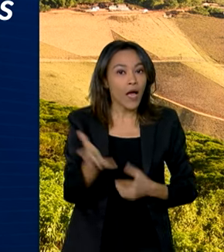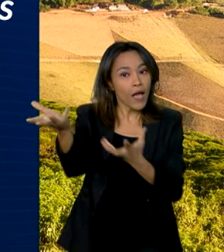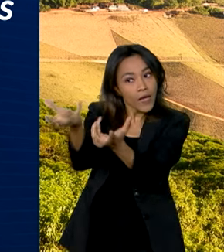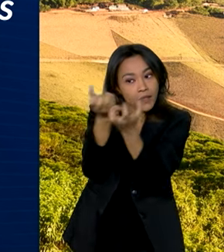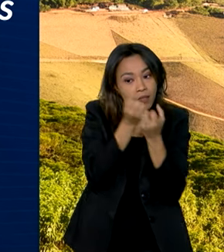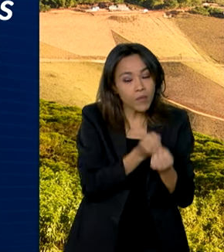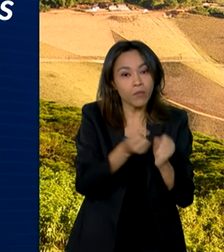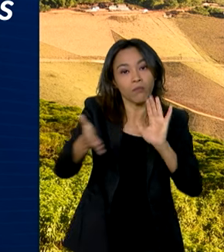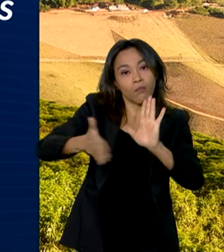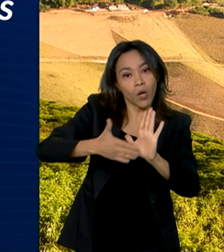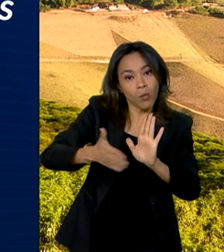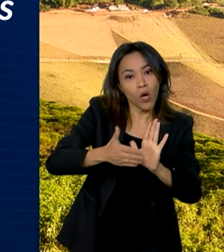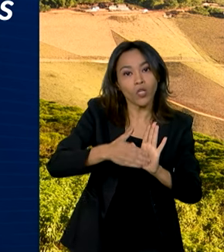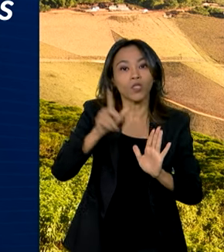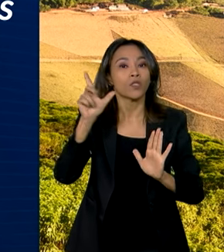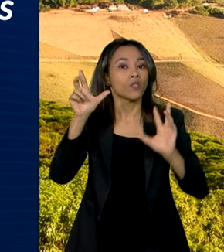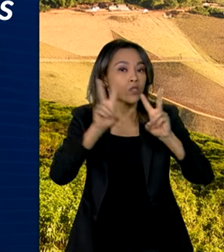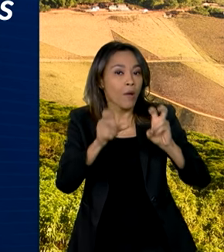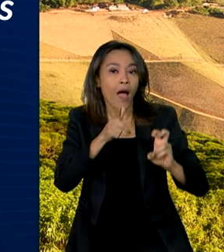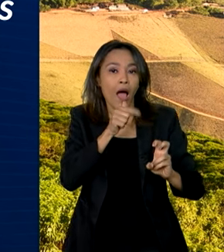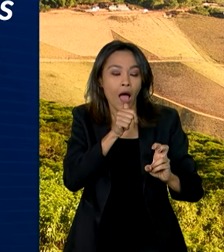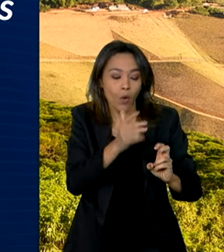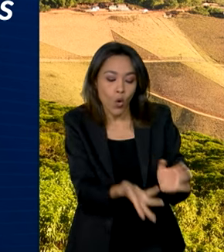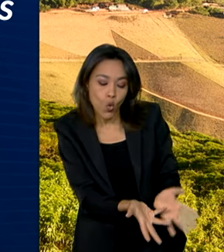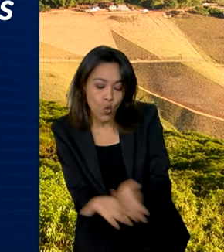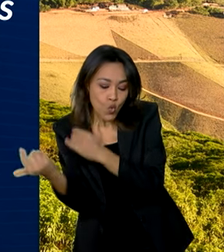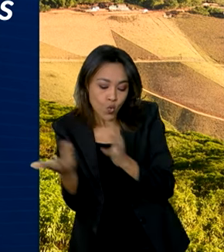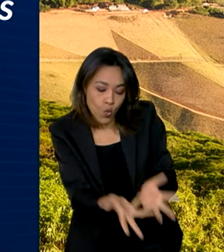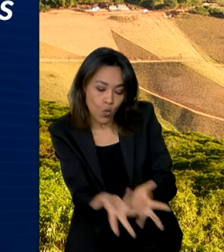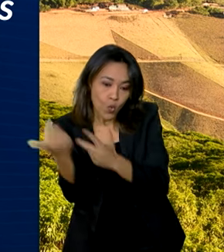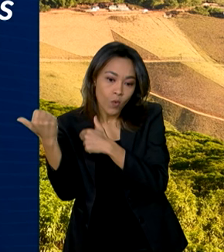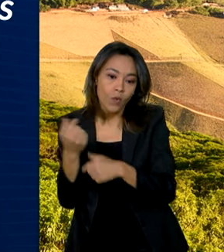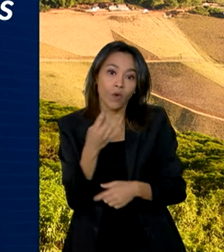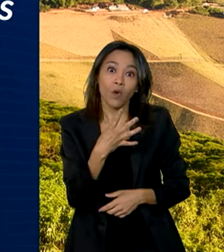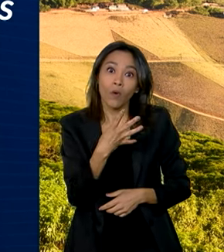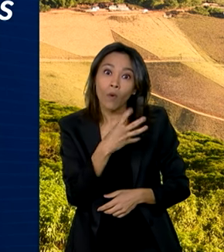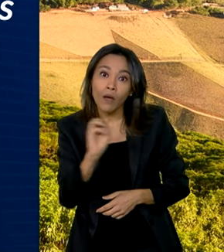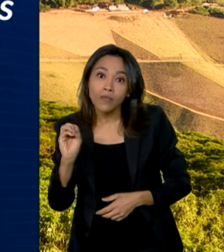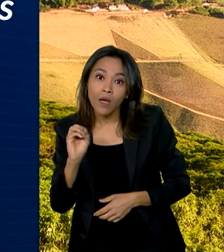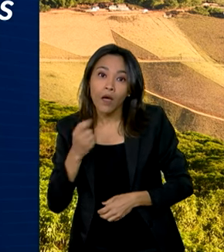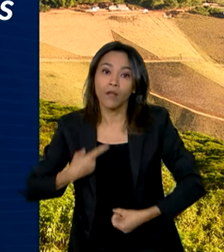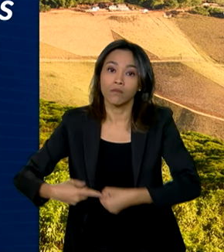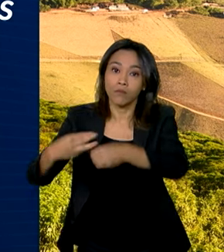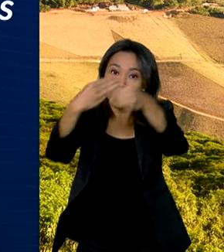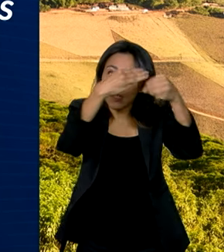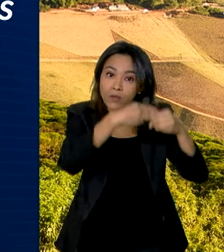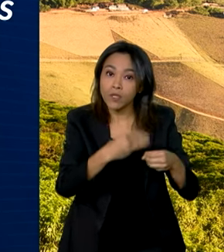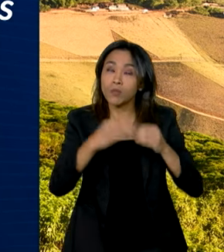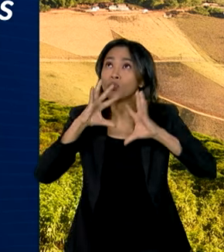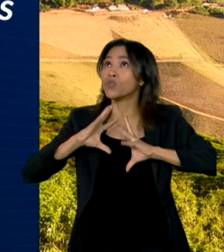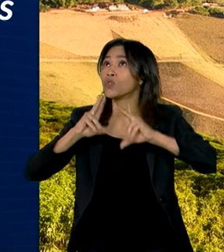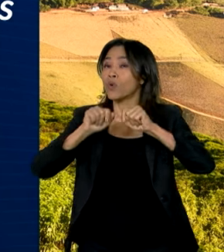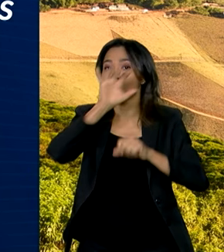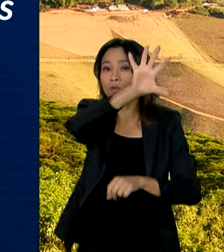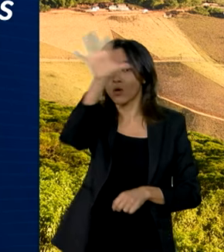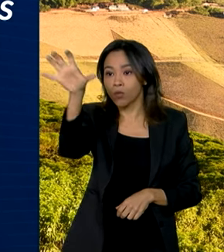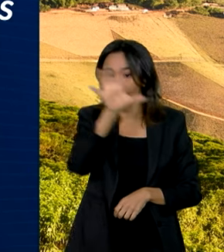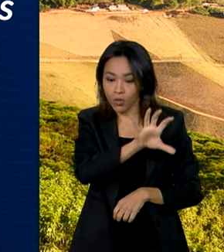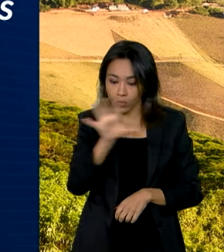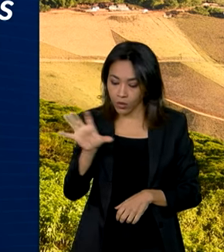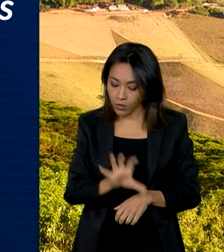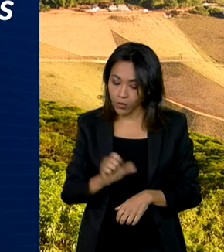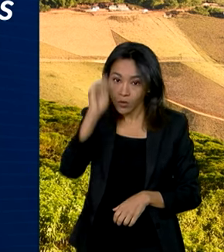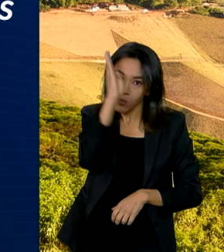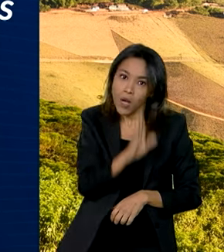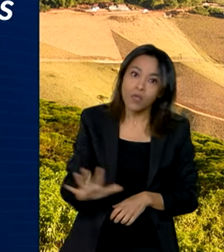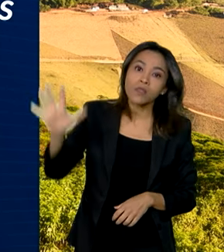propostas para drenagem urbana em mais de 400 municípios de todas as regiões do país, que